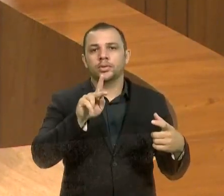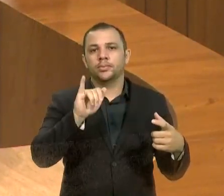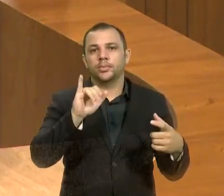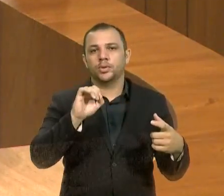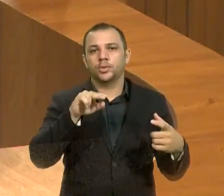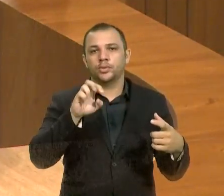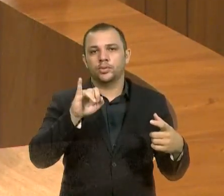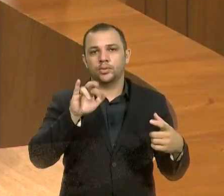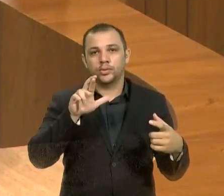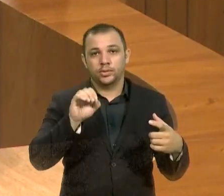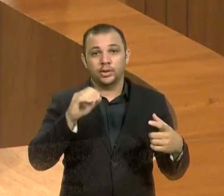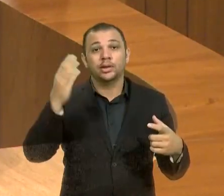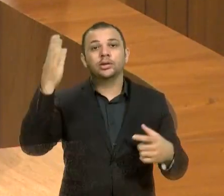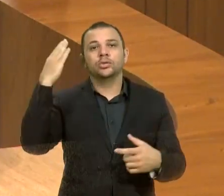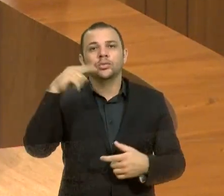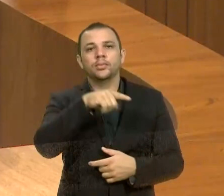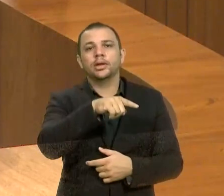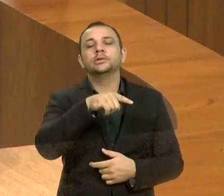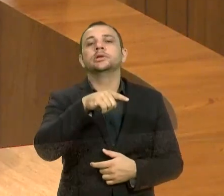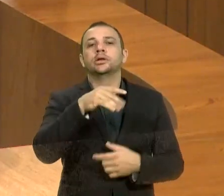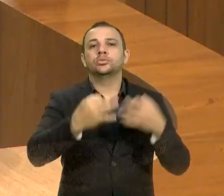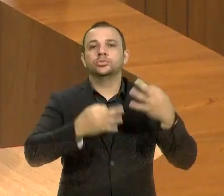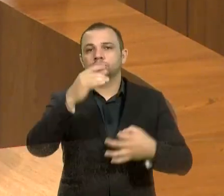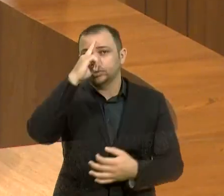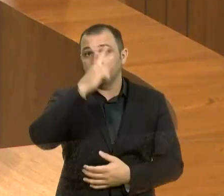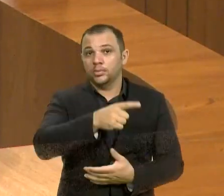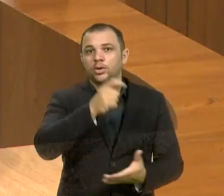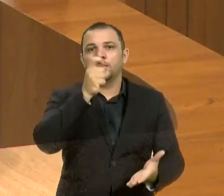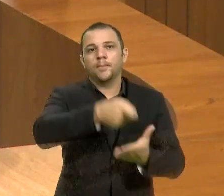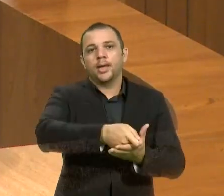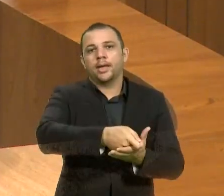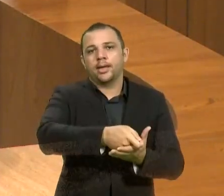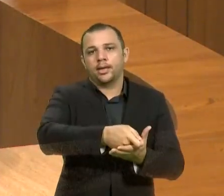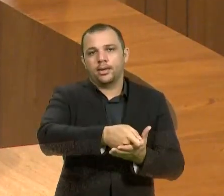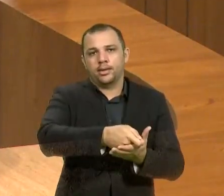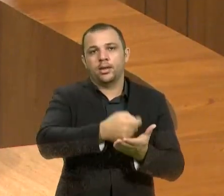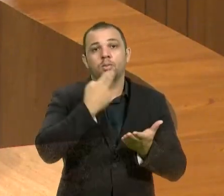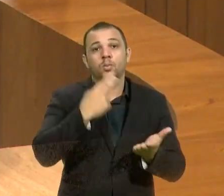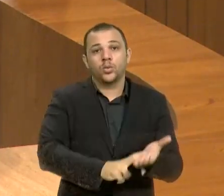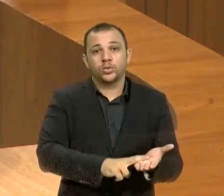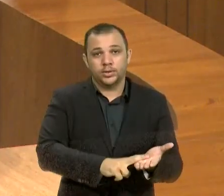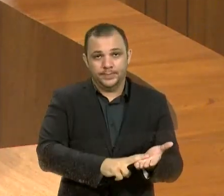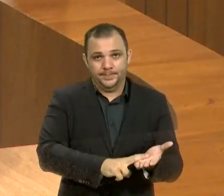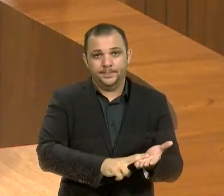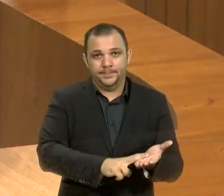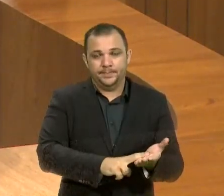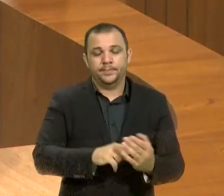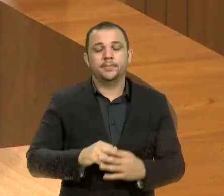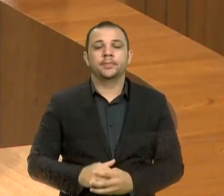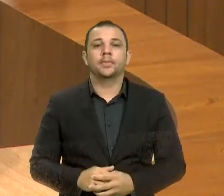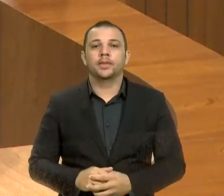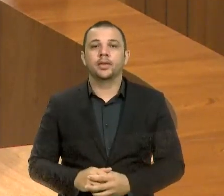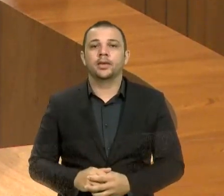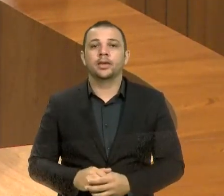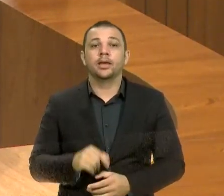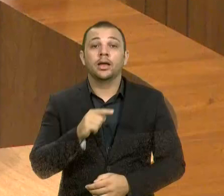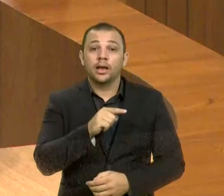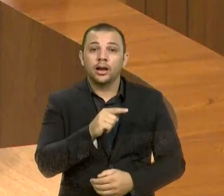dias sentenciado a pagar uma multa. E aí ela citou com uma das